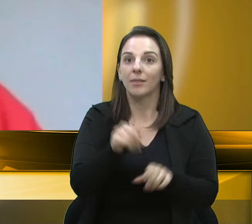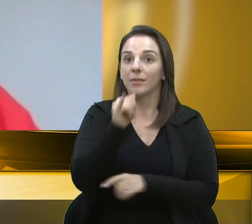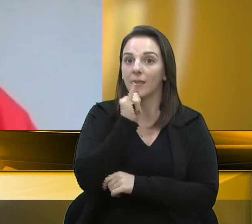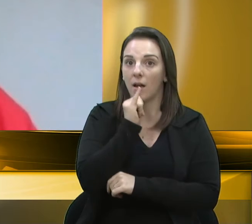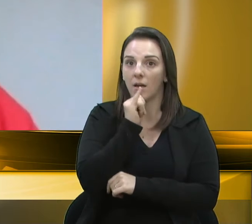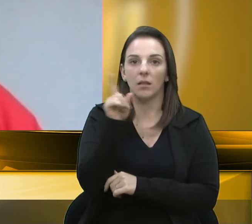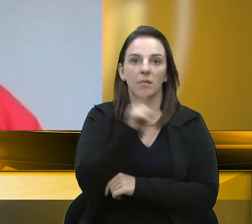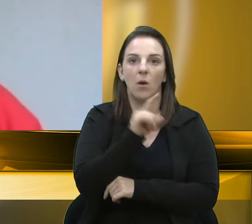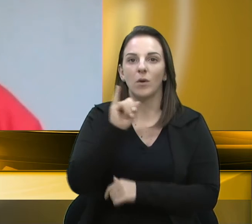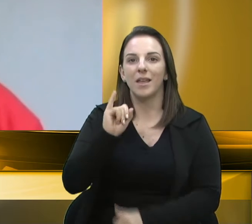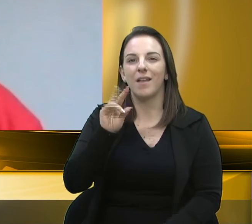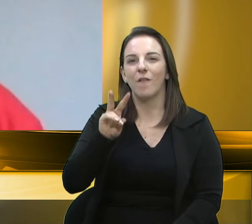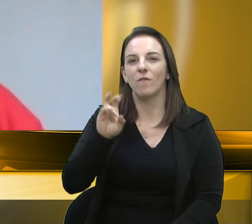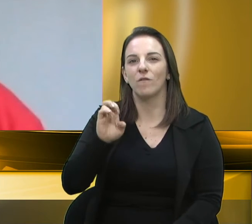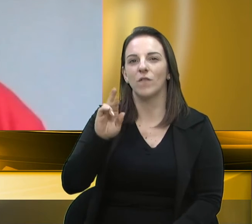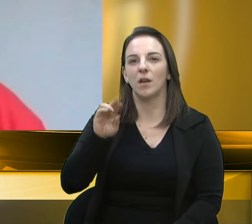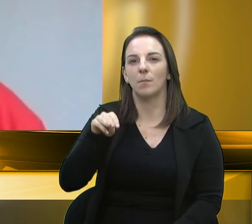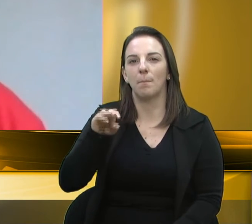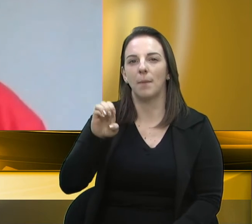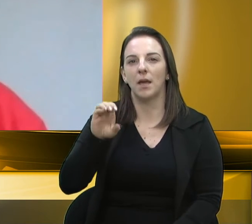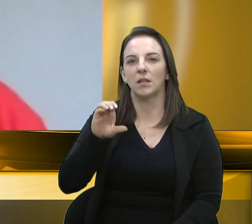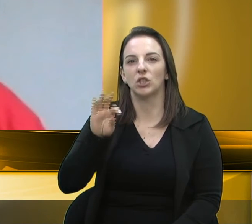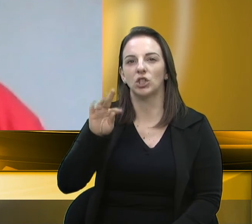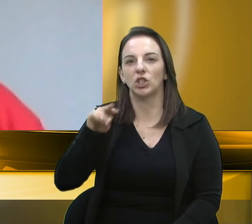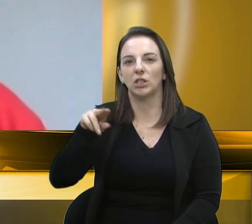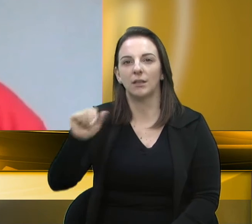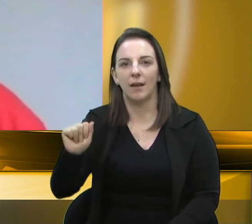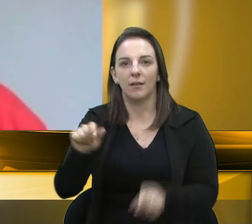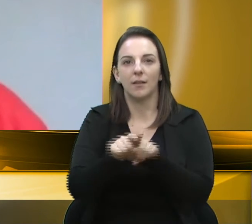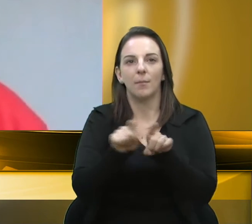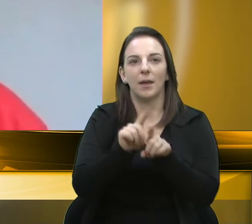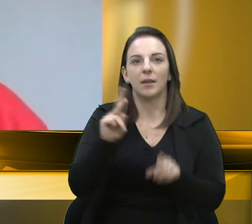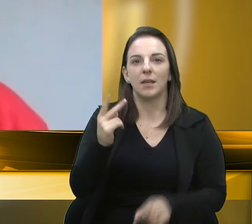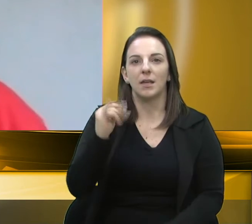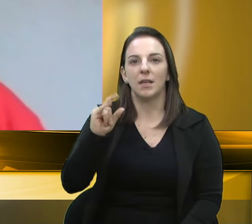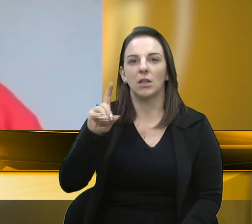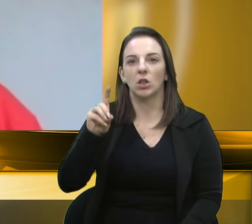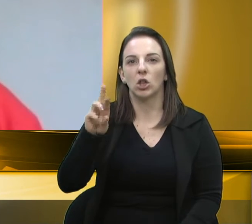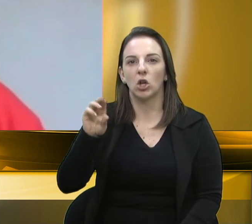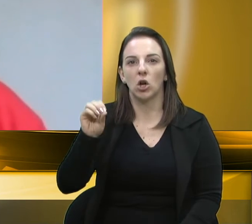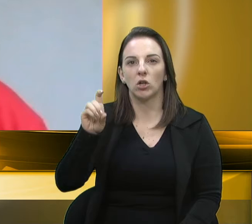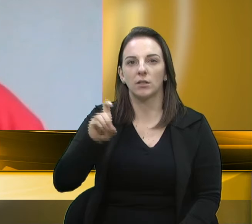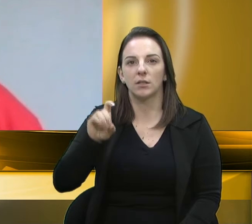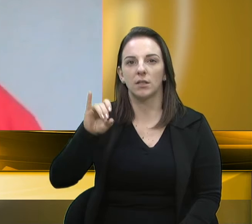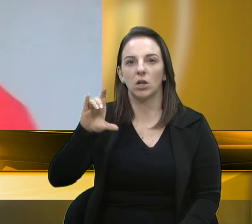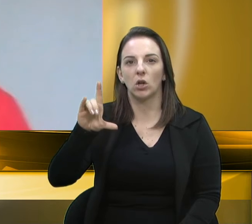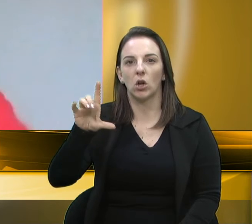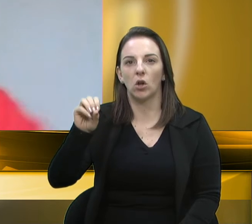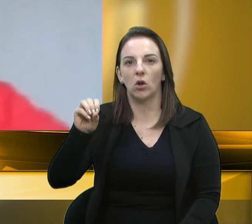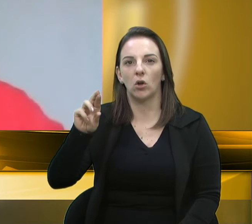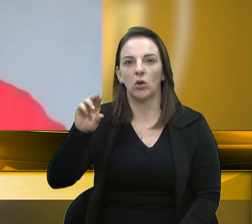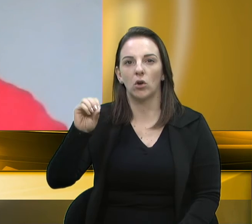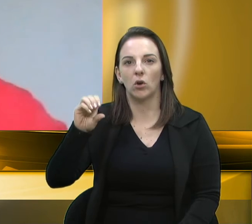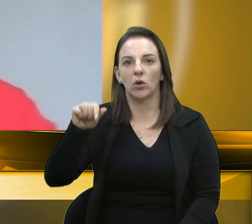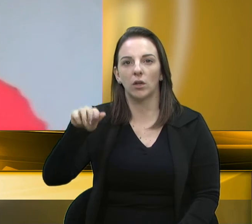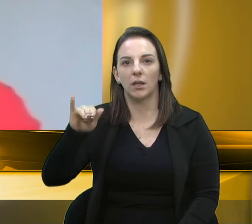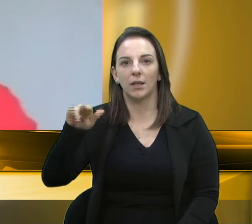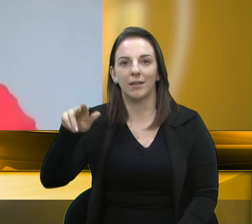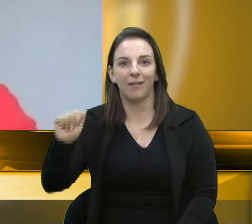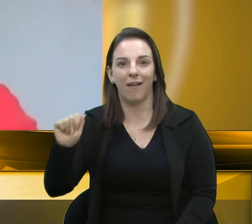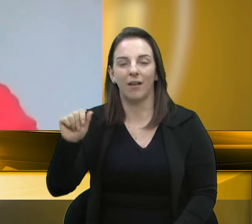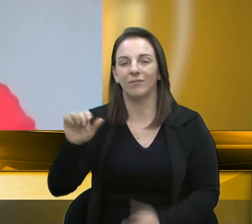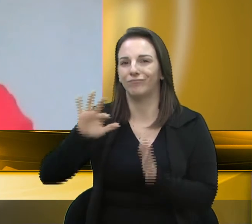porque a presidência da Sociedade Brasileira de Infectologia já falou que isso não resolve. Estão comentando que aqui em Caxias teve manifestação de